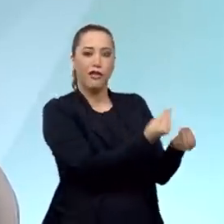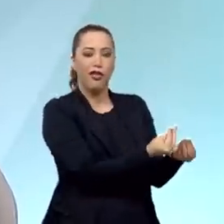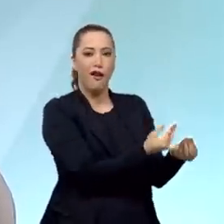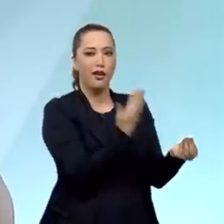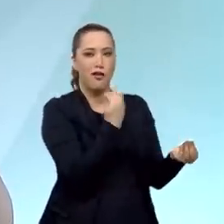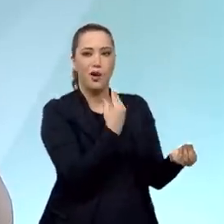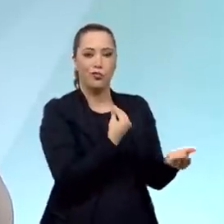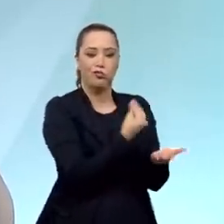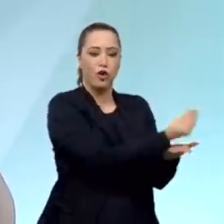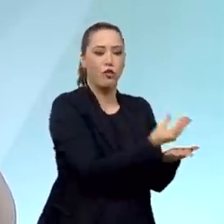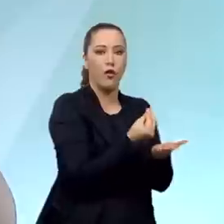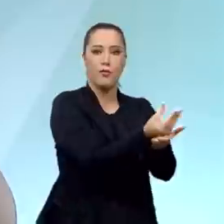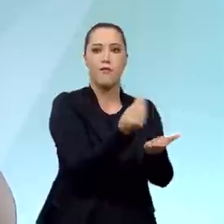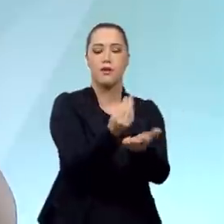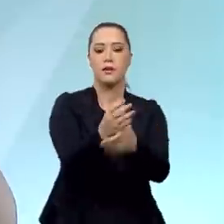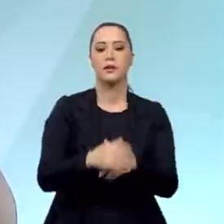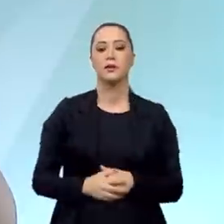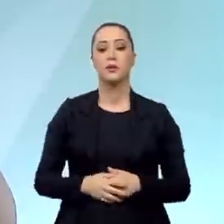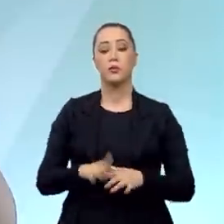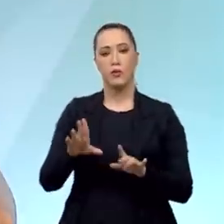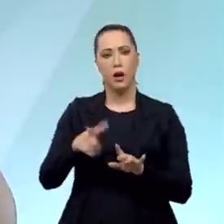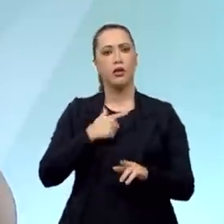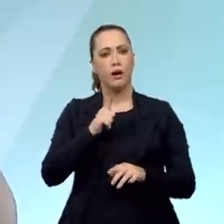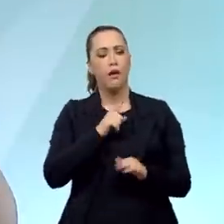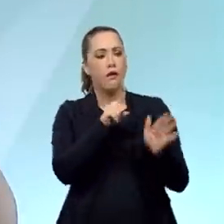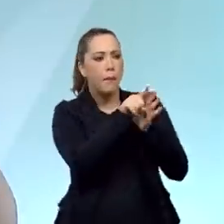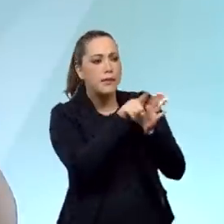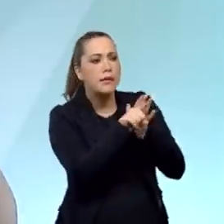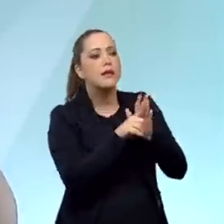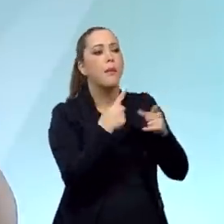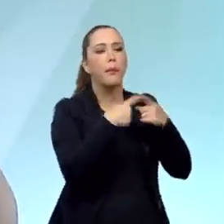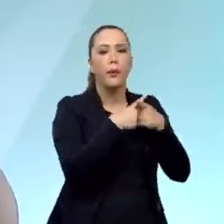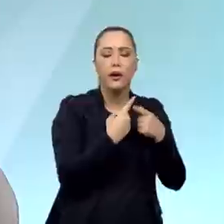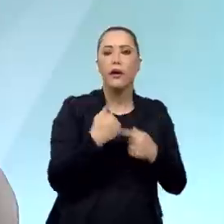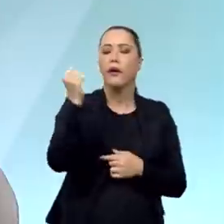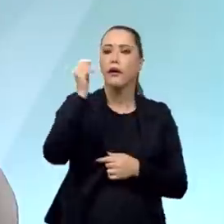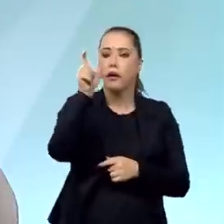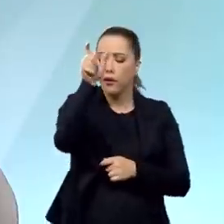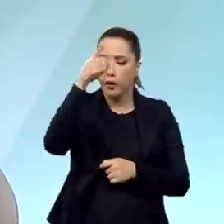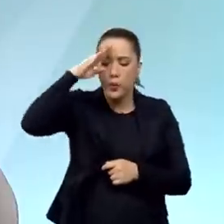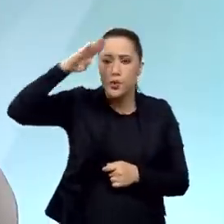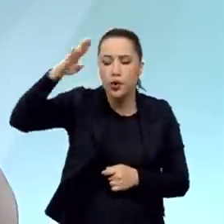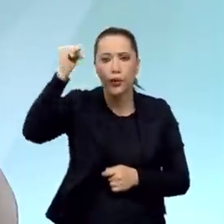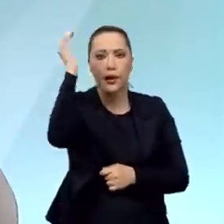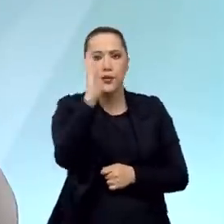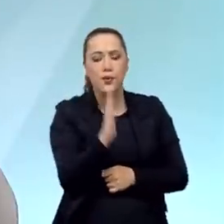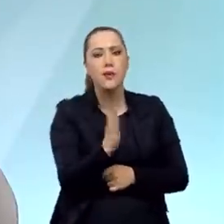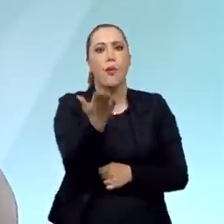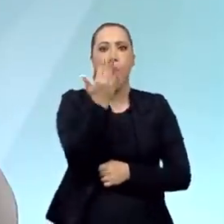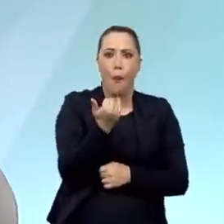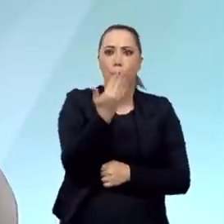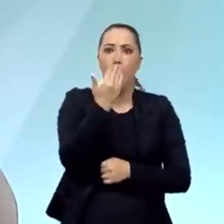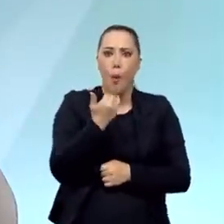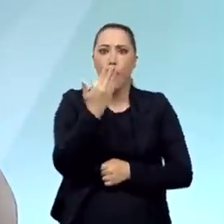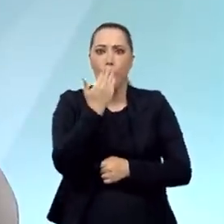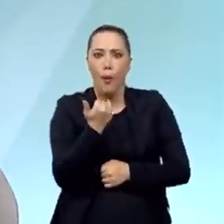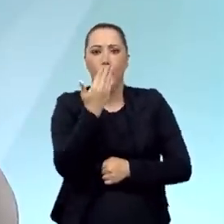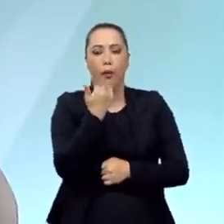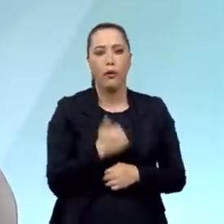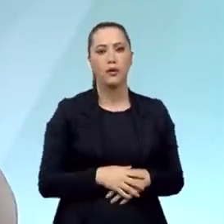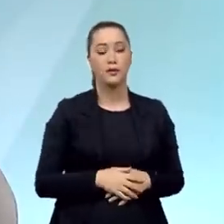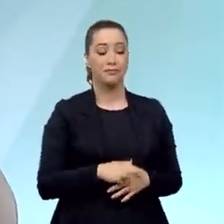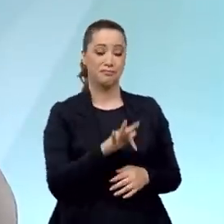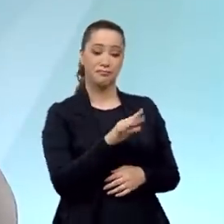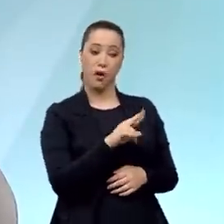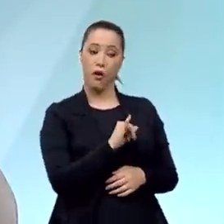certa feita, para ver por que o brasileiro gastava tanta comida, tantos gêneros alimentícios. E Frei Orlando,